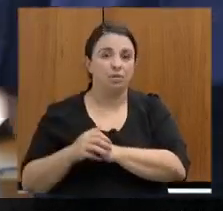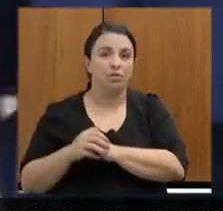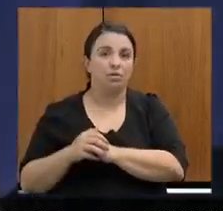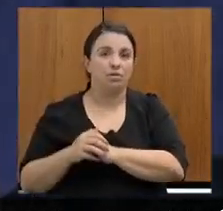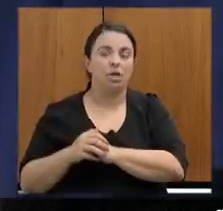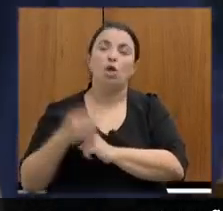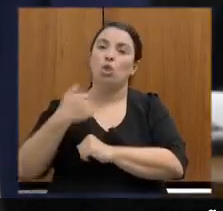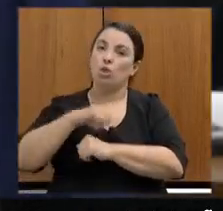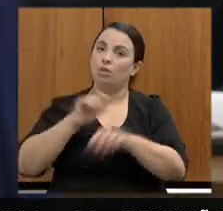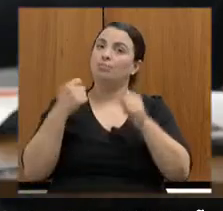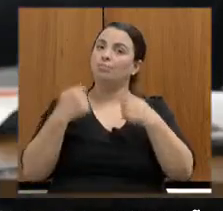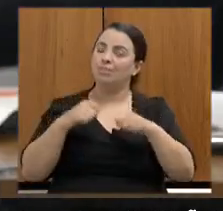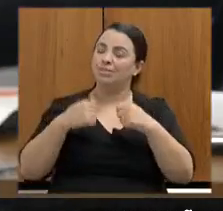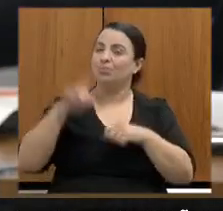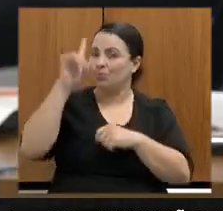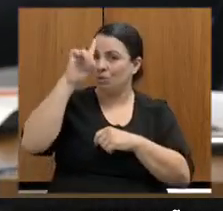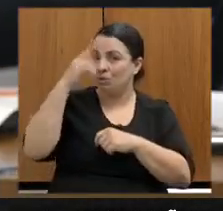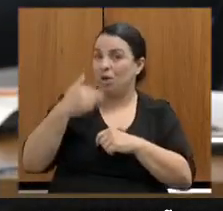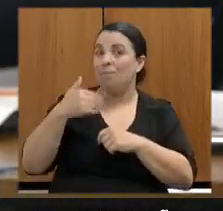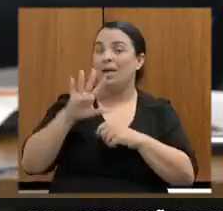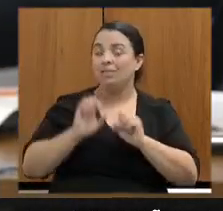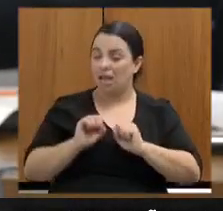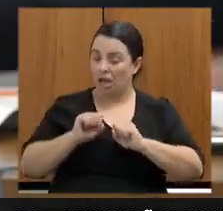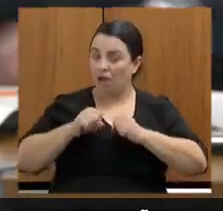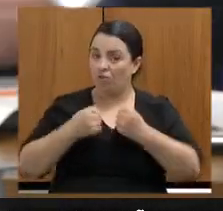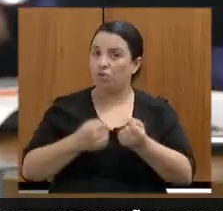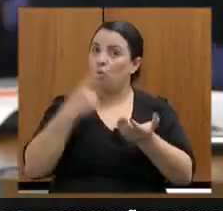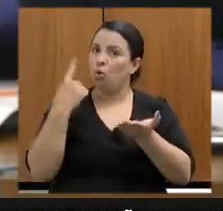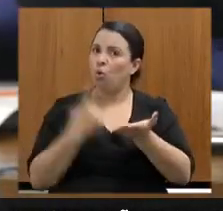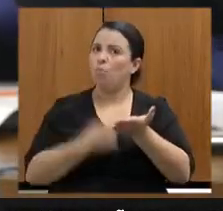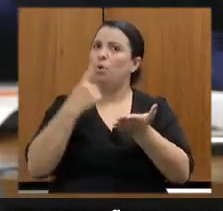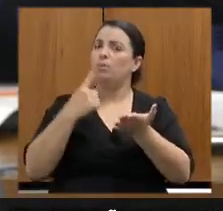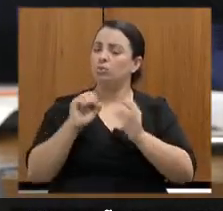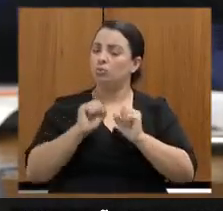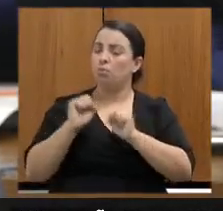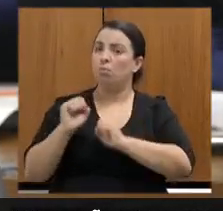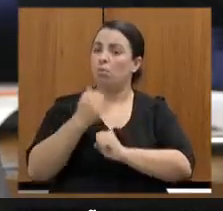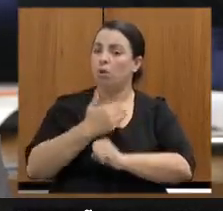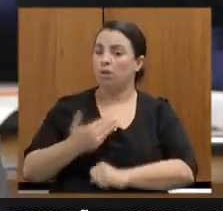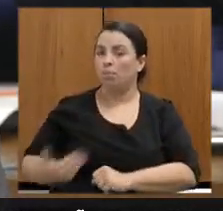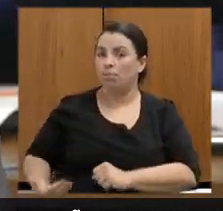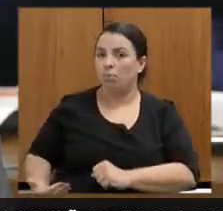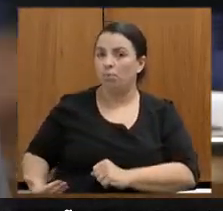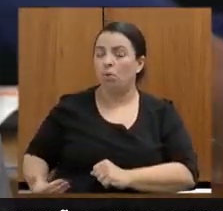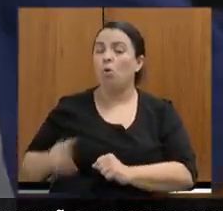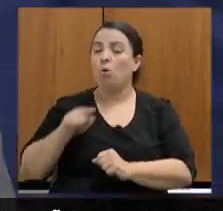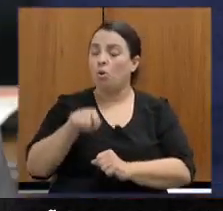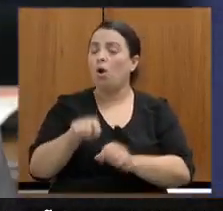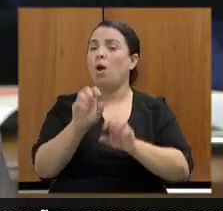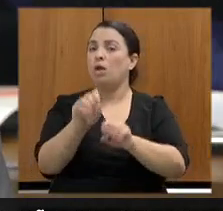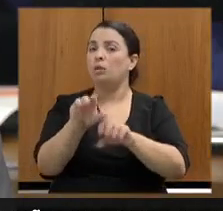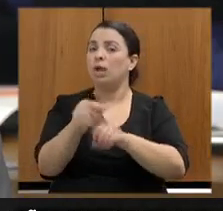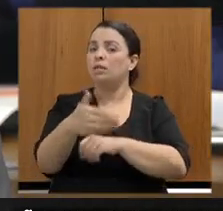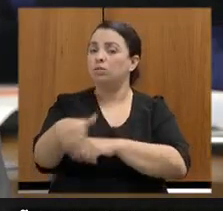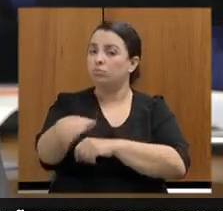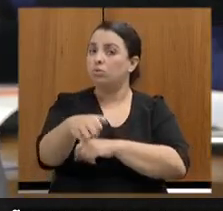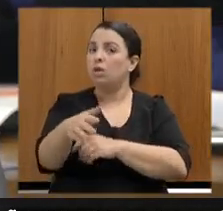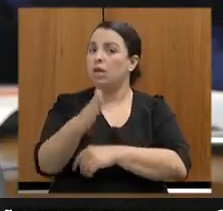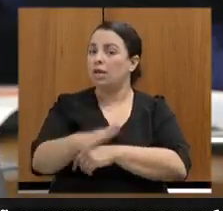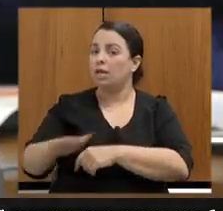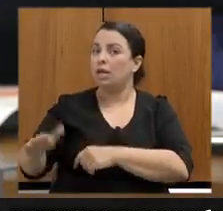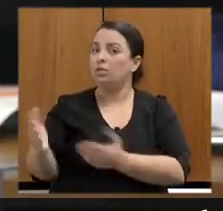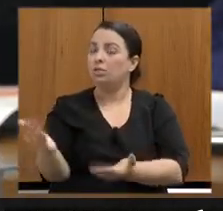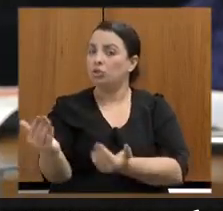reforçar o compromisso do poder público com a qualidade da educação dessas crianças, desses jovens. e gente vê aqui